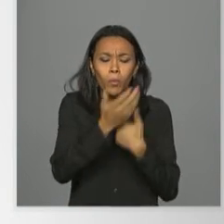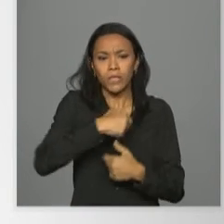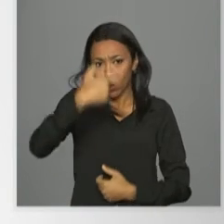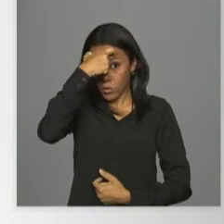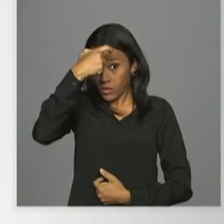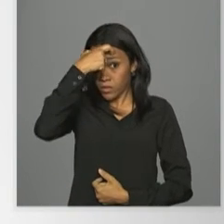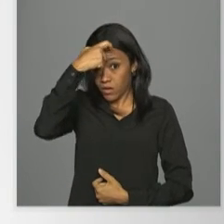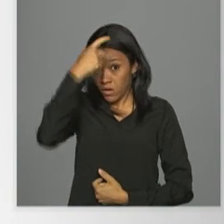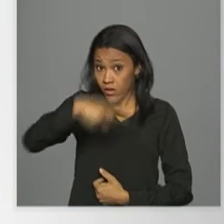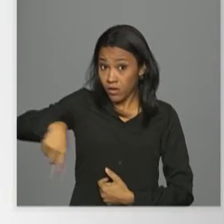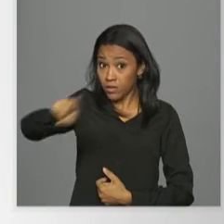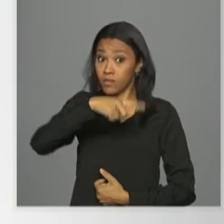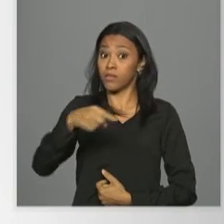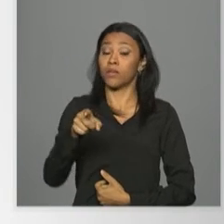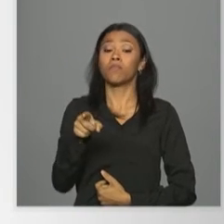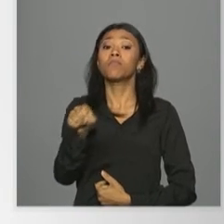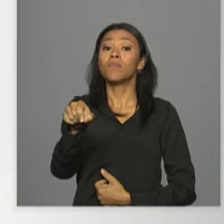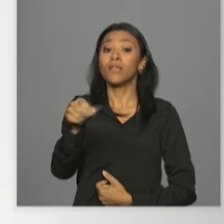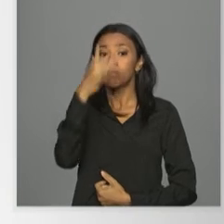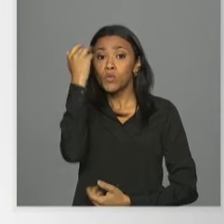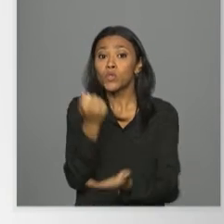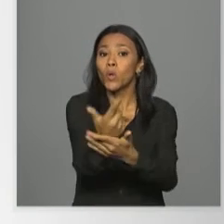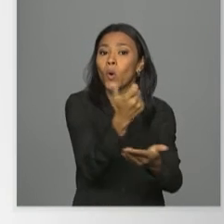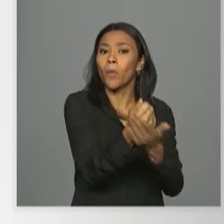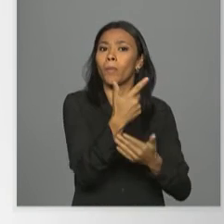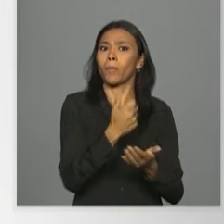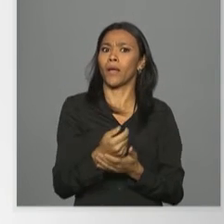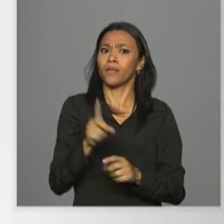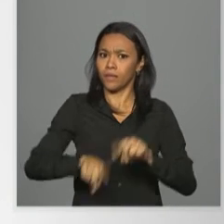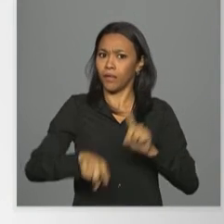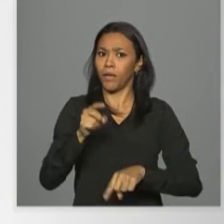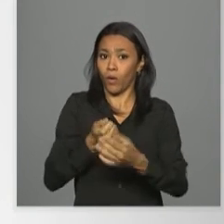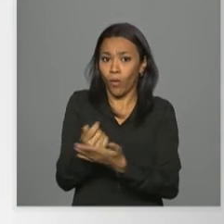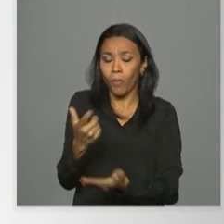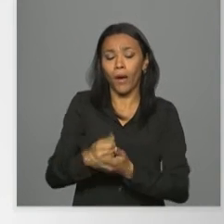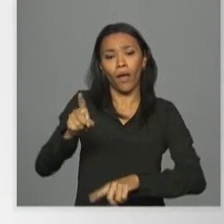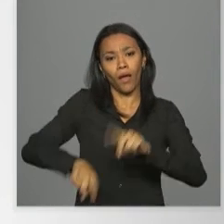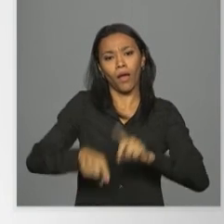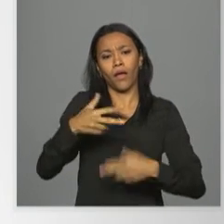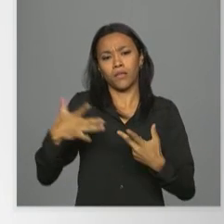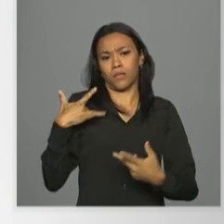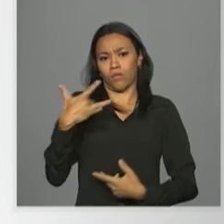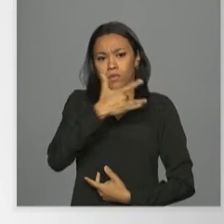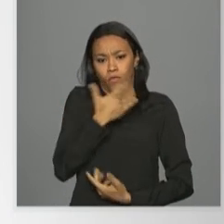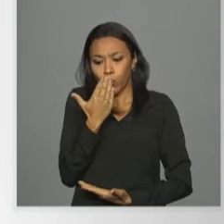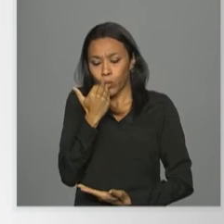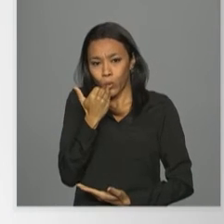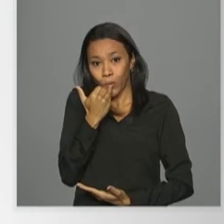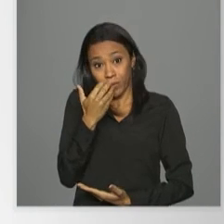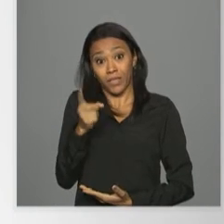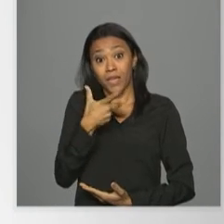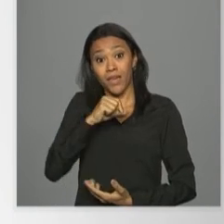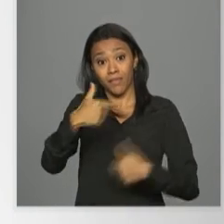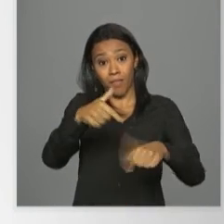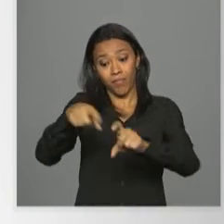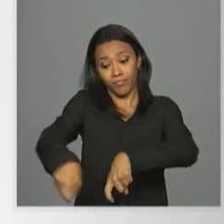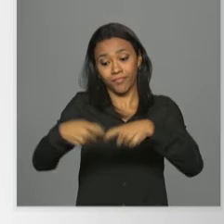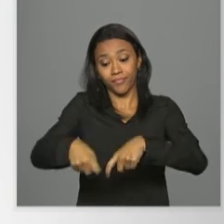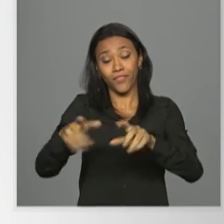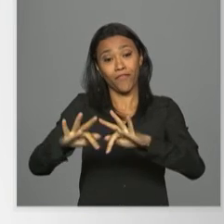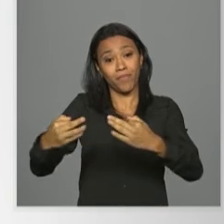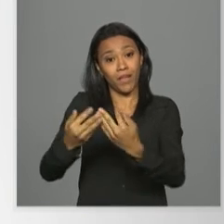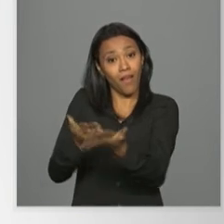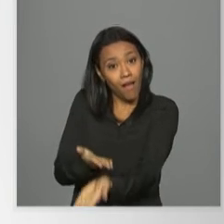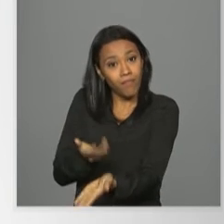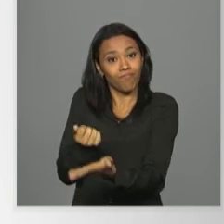sensibilizar consumidores finais e aumentar a demanda por produtos orgânicos e sustentáveis produzidos por agricultores familiares.